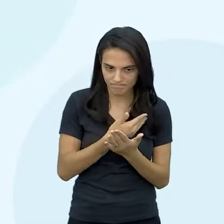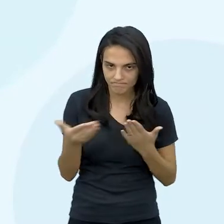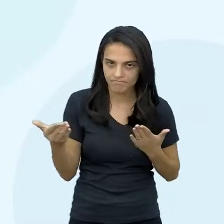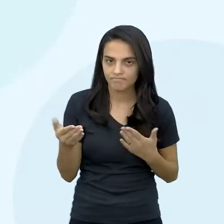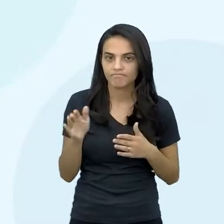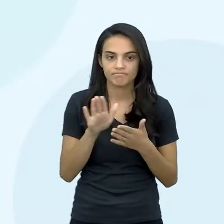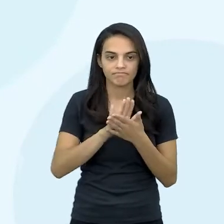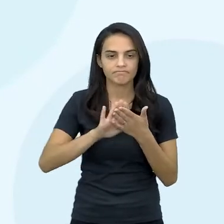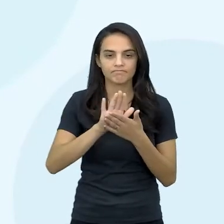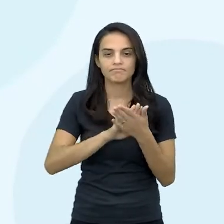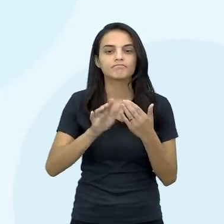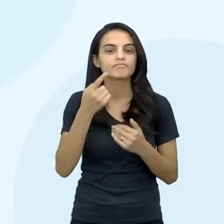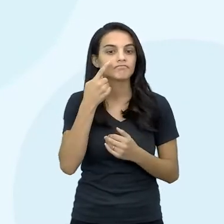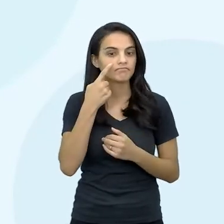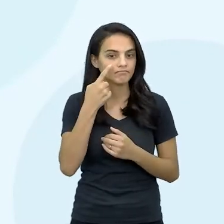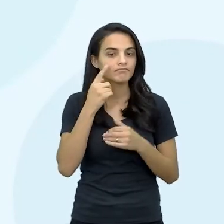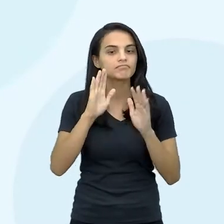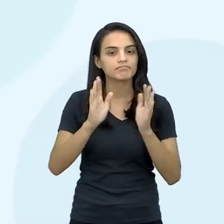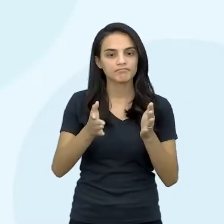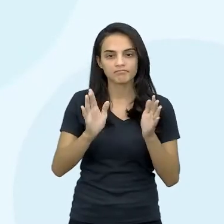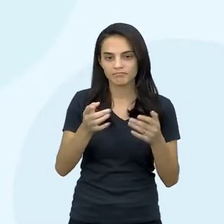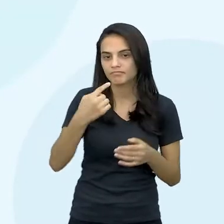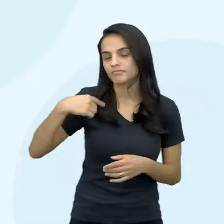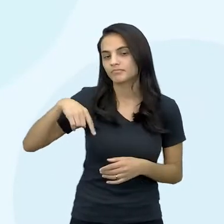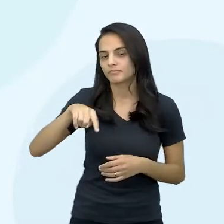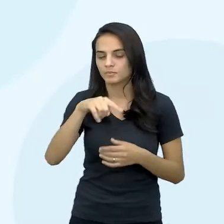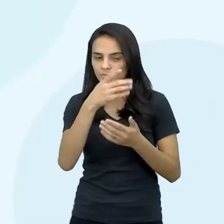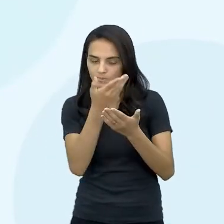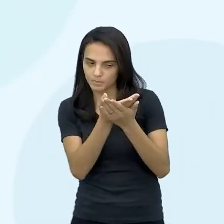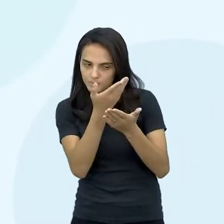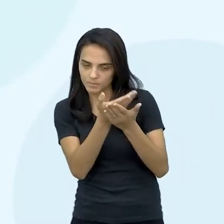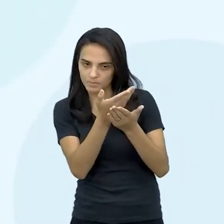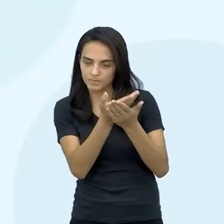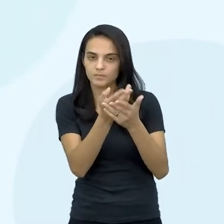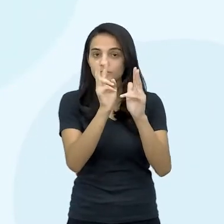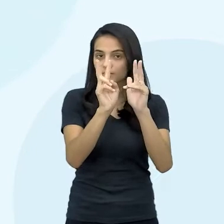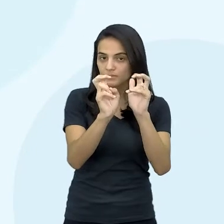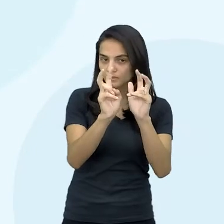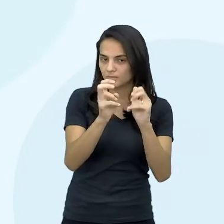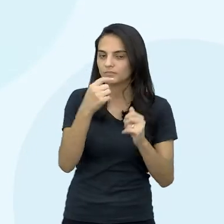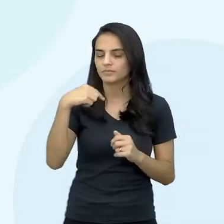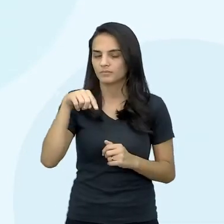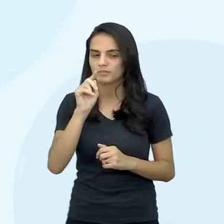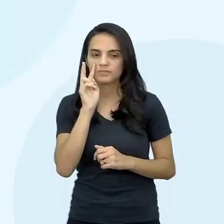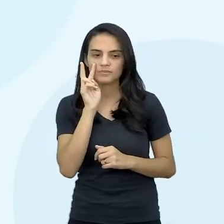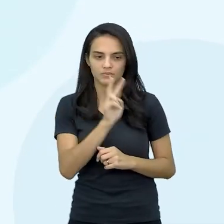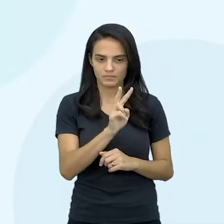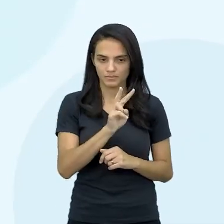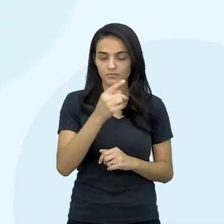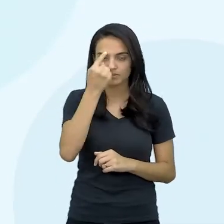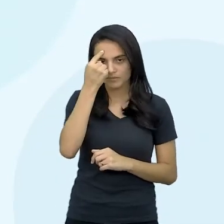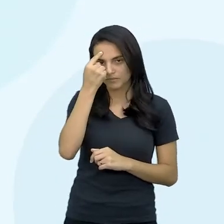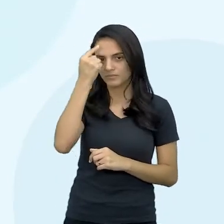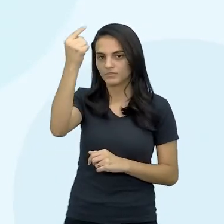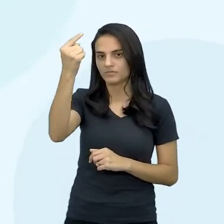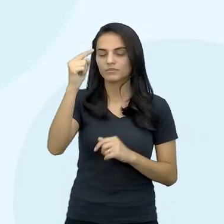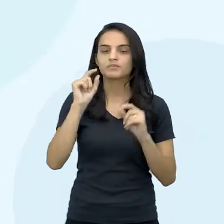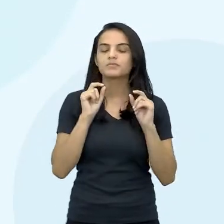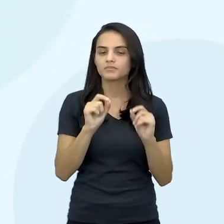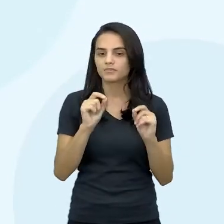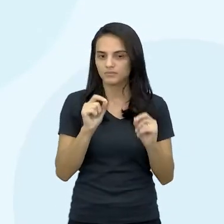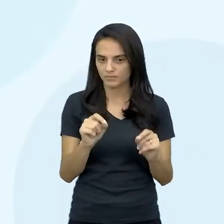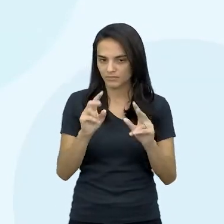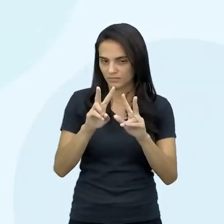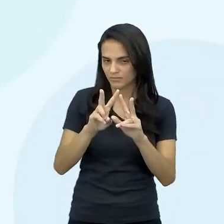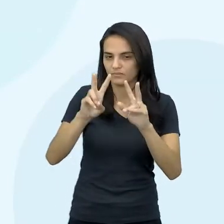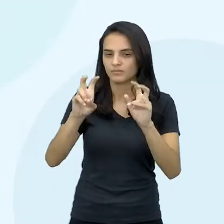tempo, vamos, então, já pro nosso estudo de caso. Então, olha só, né, vamos pensar a